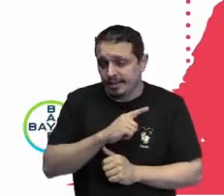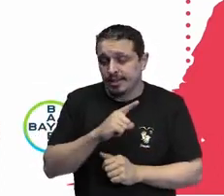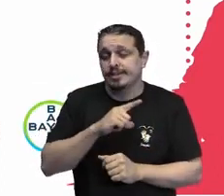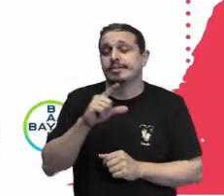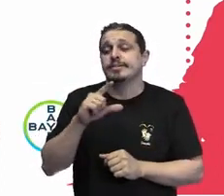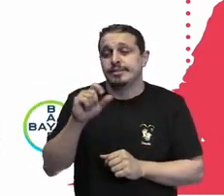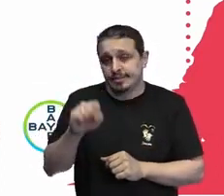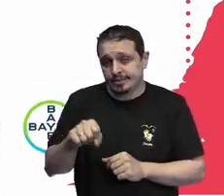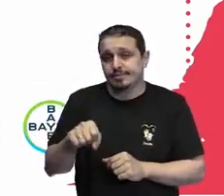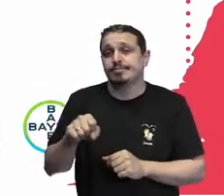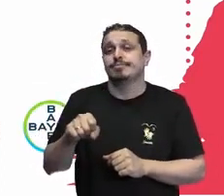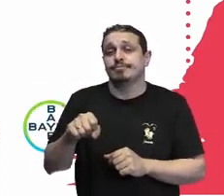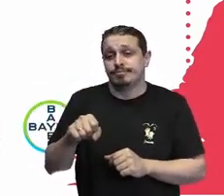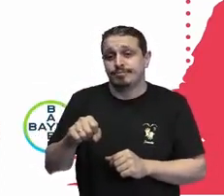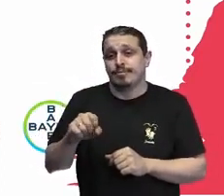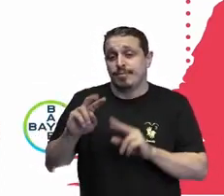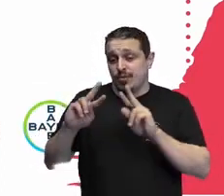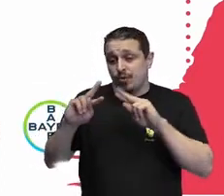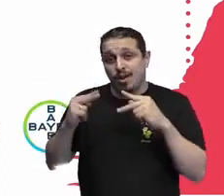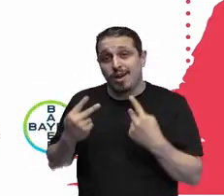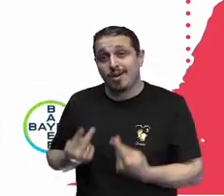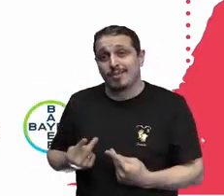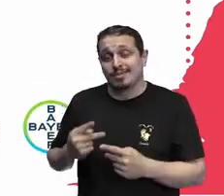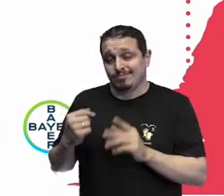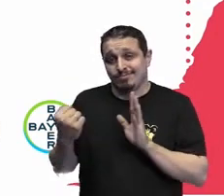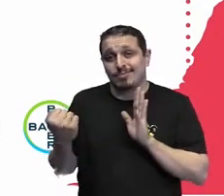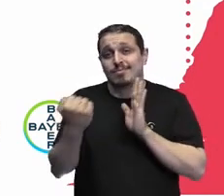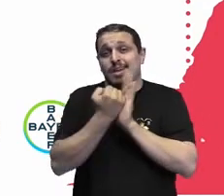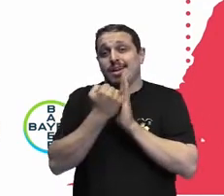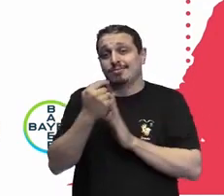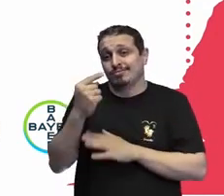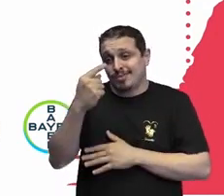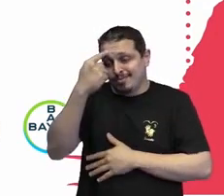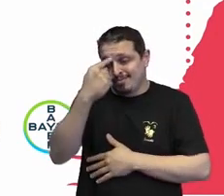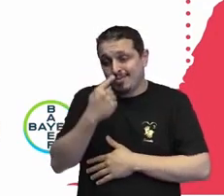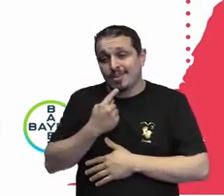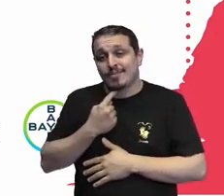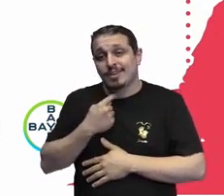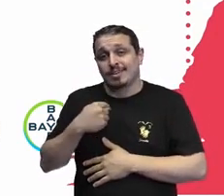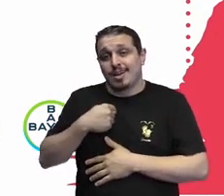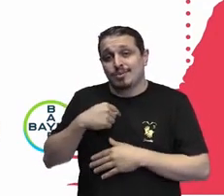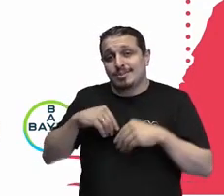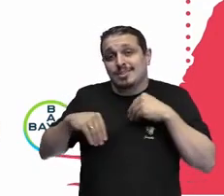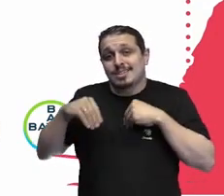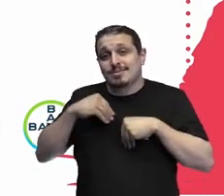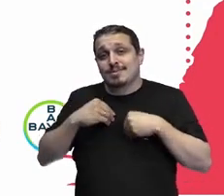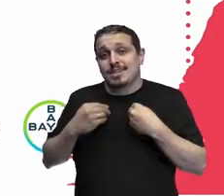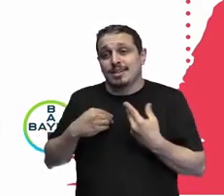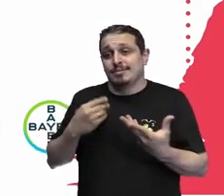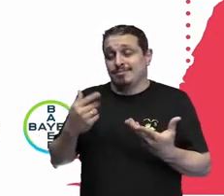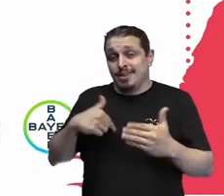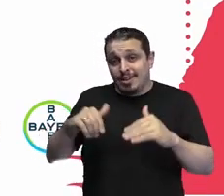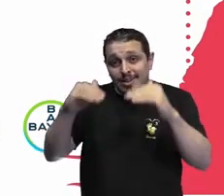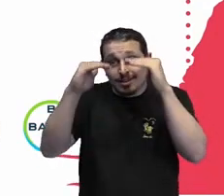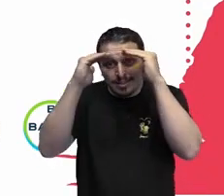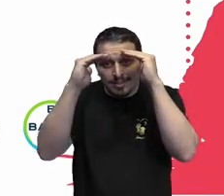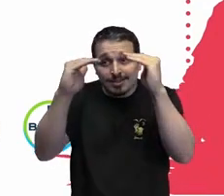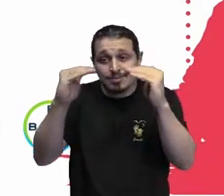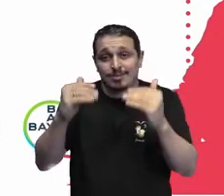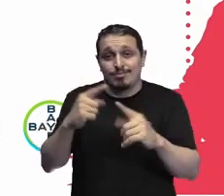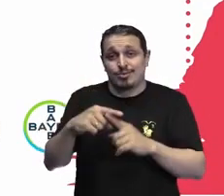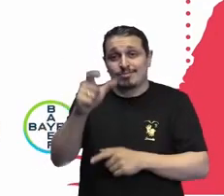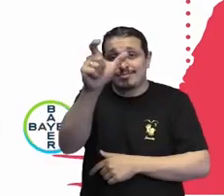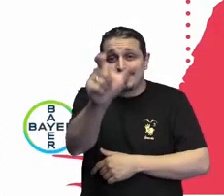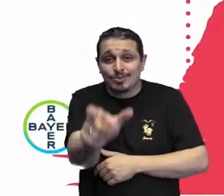integralidade, mais do que isso, trabalhar ele dentro da sua interseccionalidade, né? Considerar todas essas facetas ali no